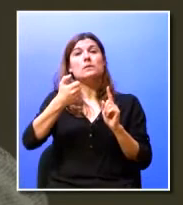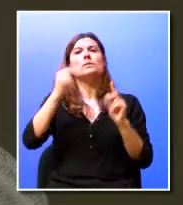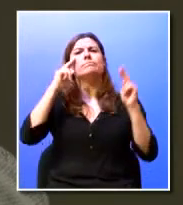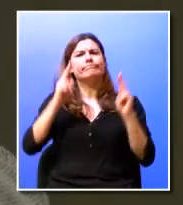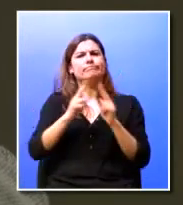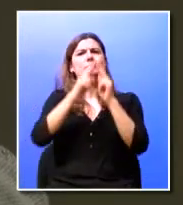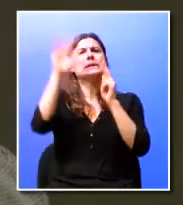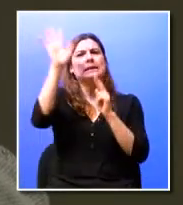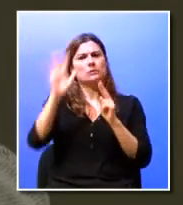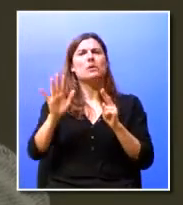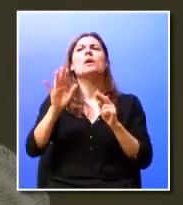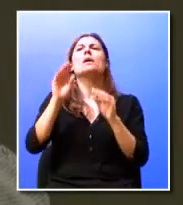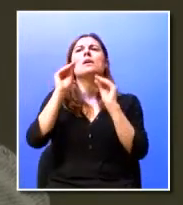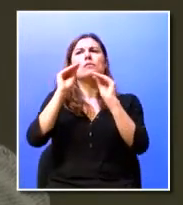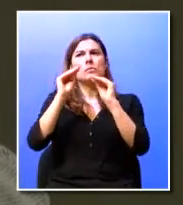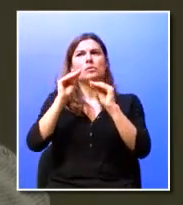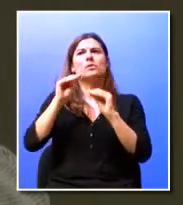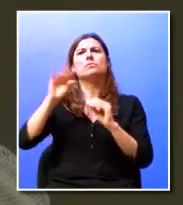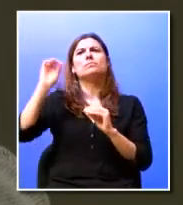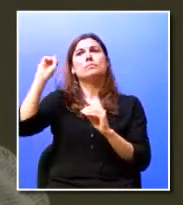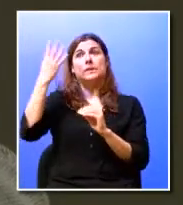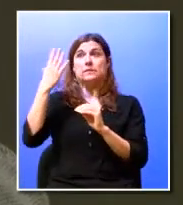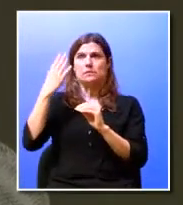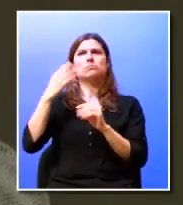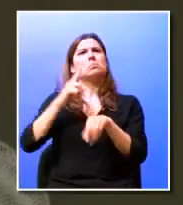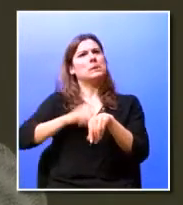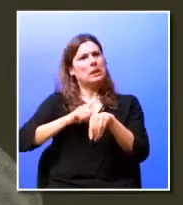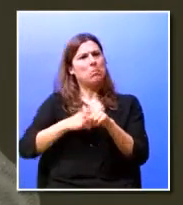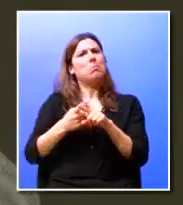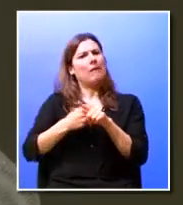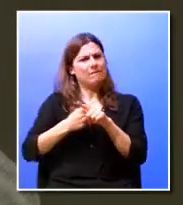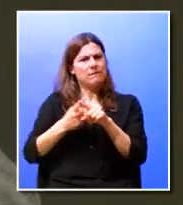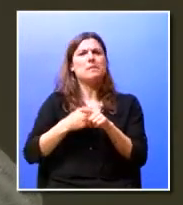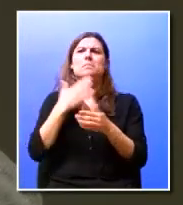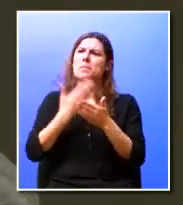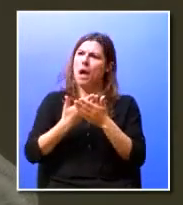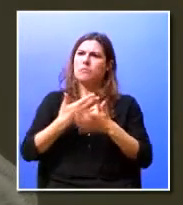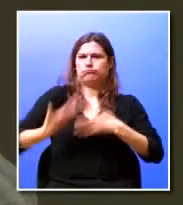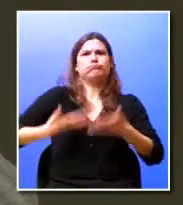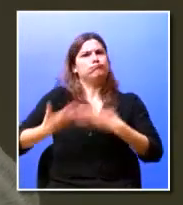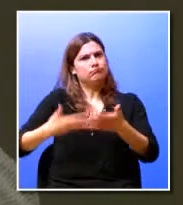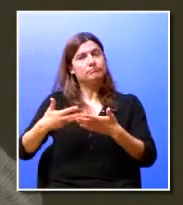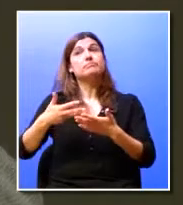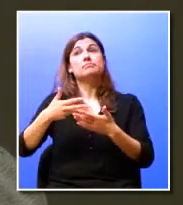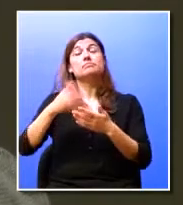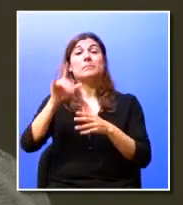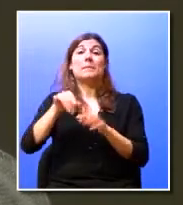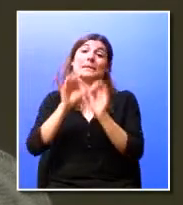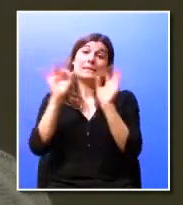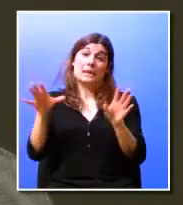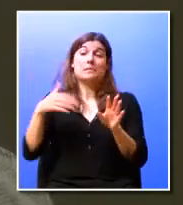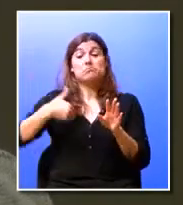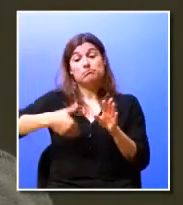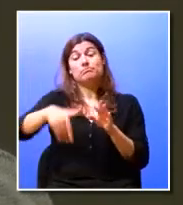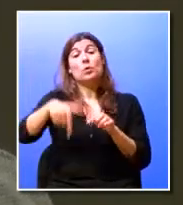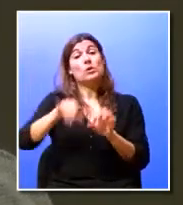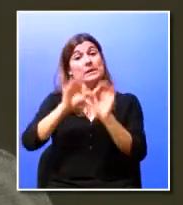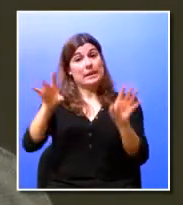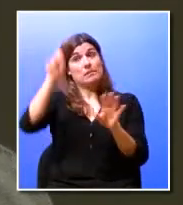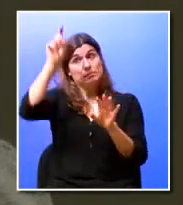Encontro Nacional de Formadores, um evento com momentos muito interessantes, estimulantes, como aqueles também que contamos ter aqui hoje